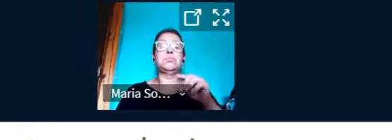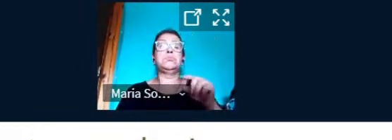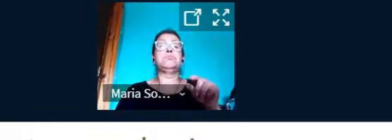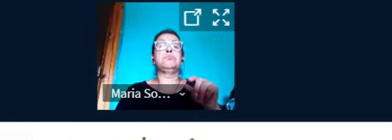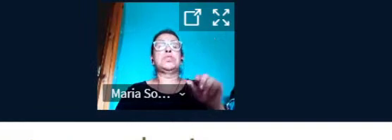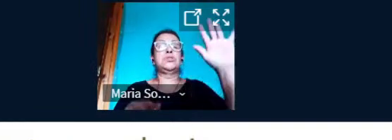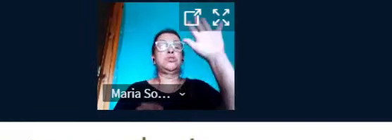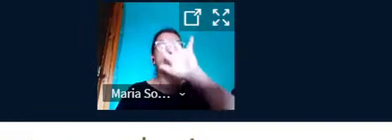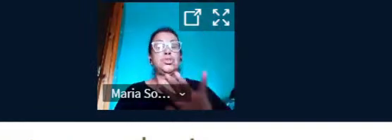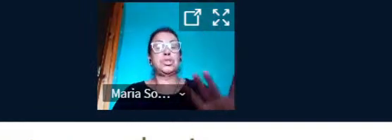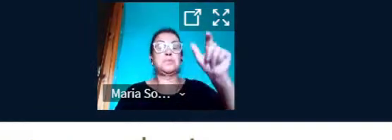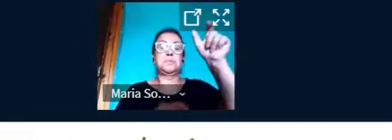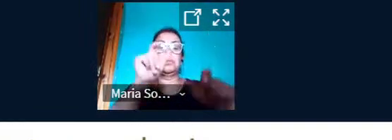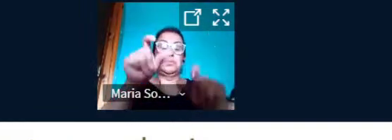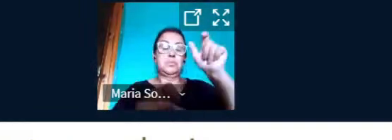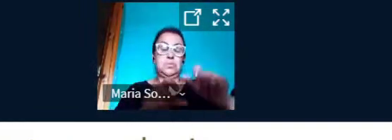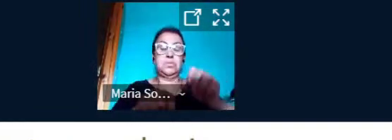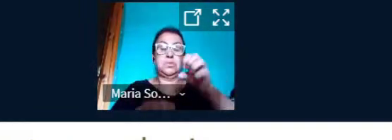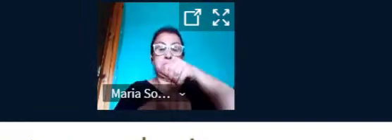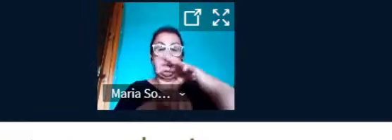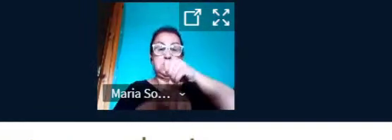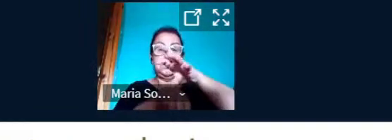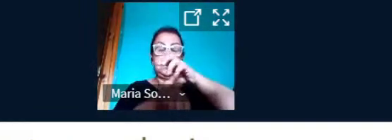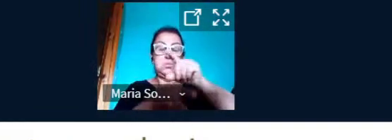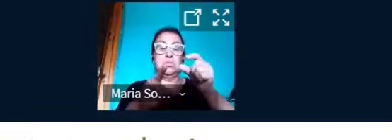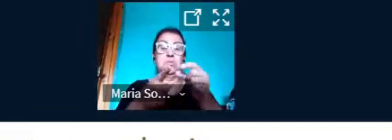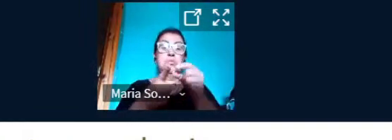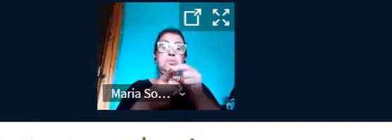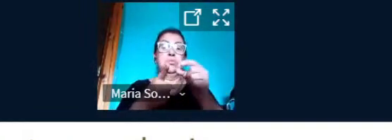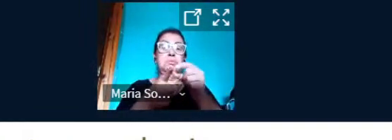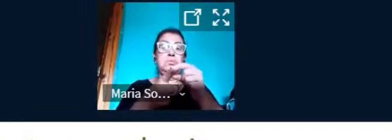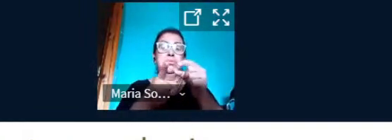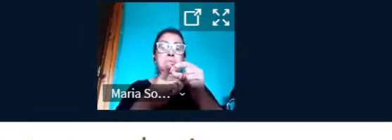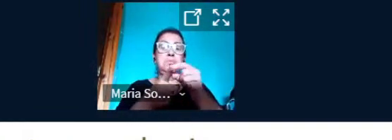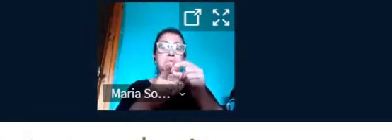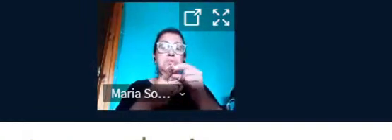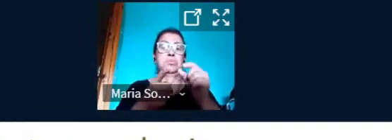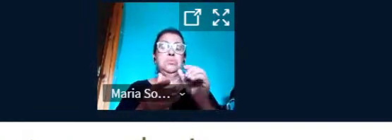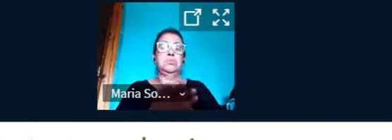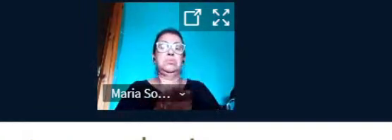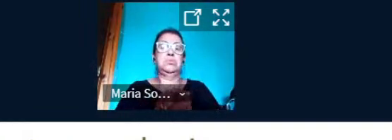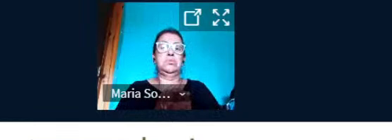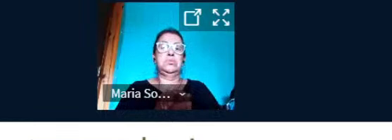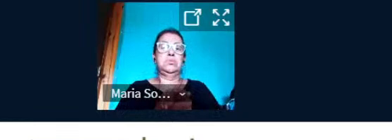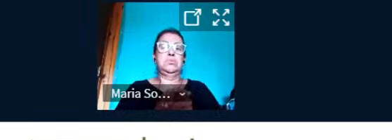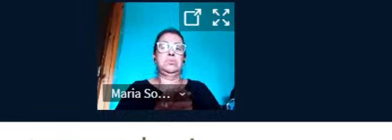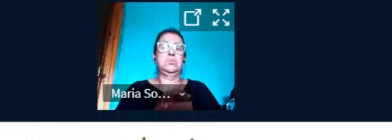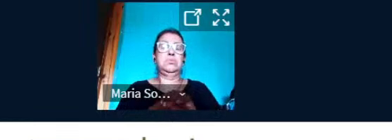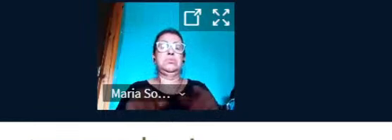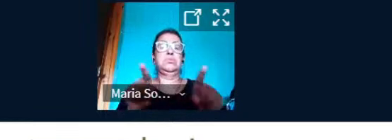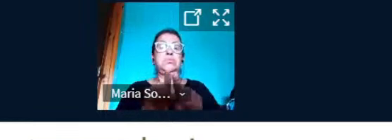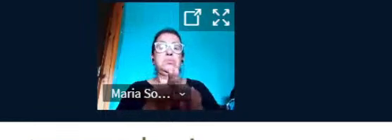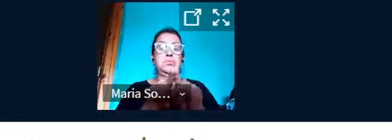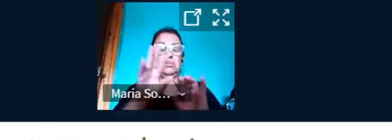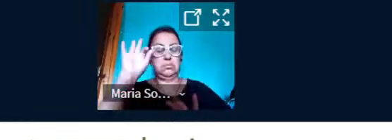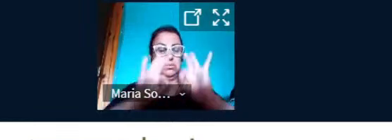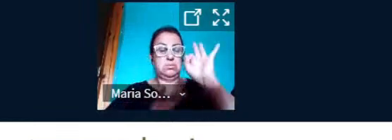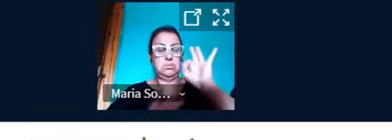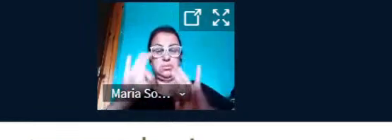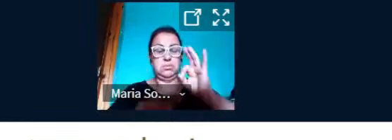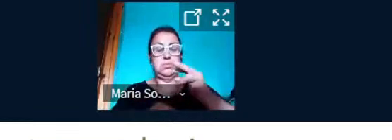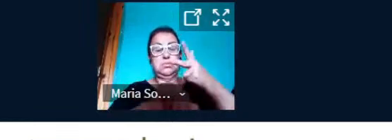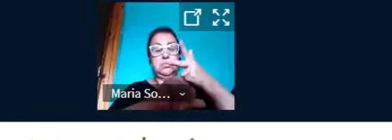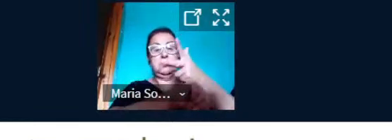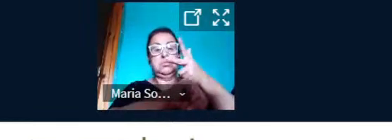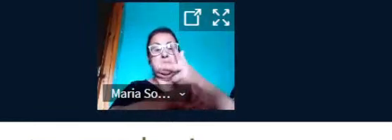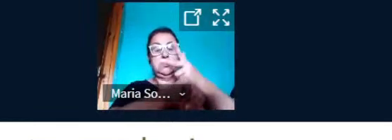criamos um site para postar nos nossos projetos, que seriam os vídeos, os PDFs e os slides que fazemos.